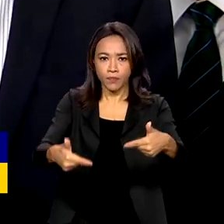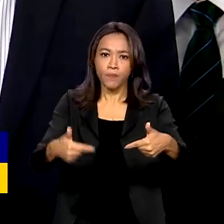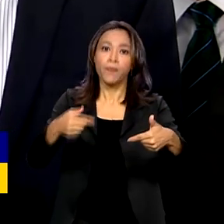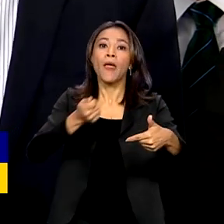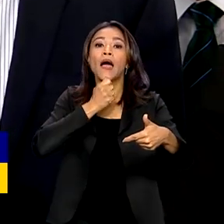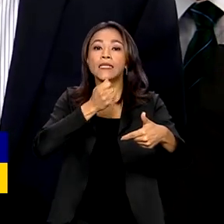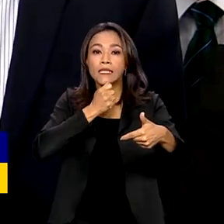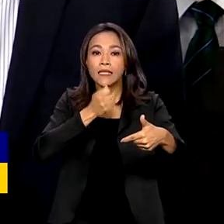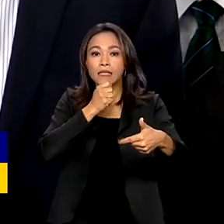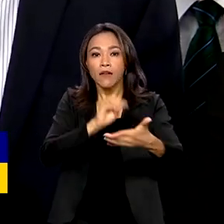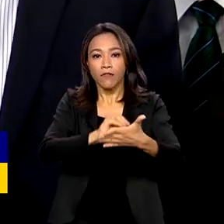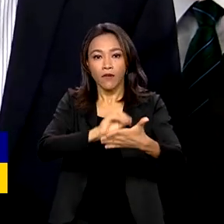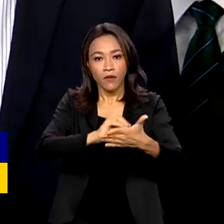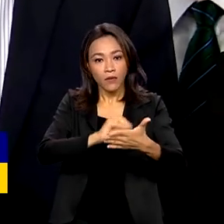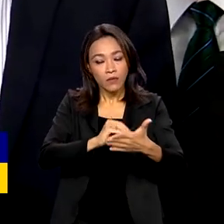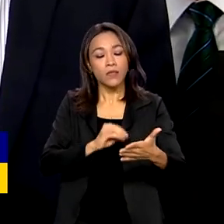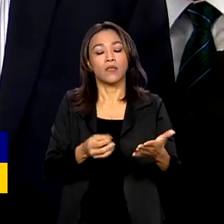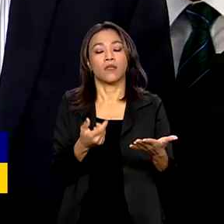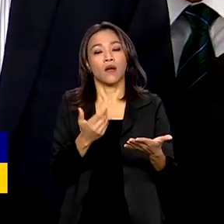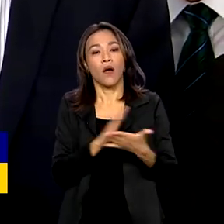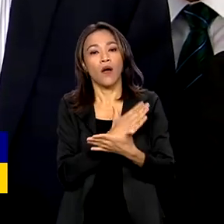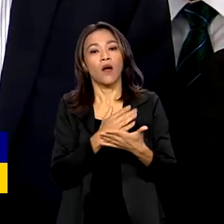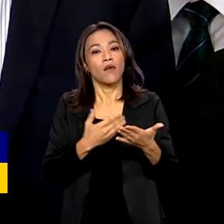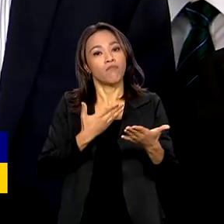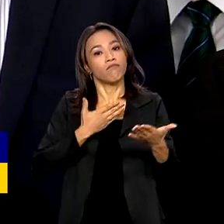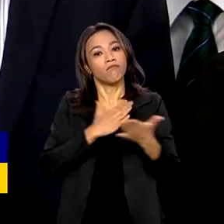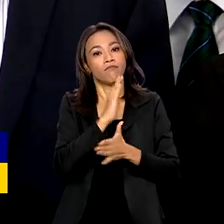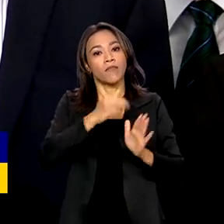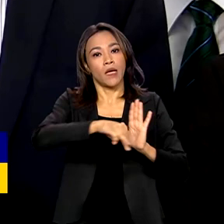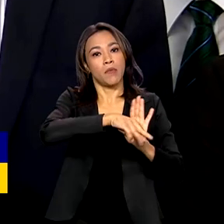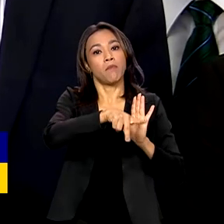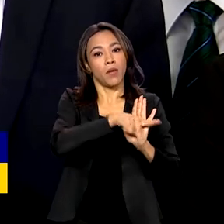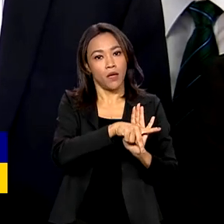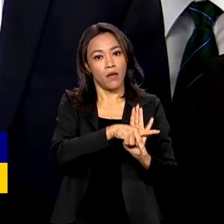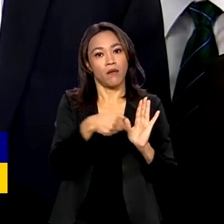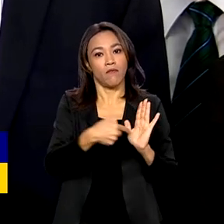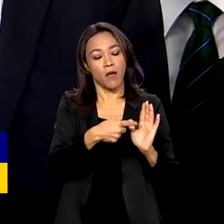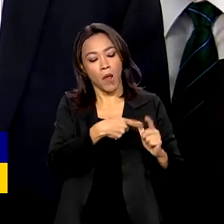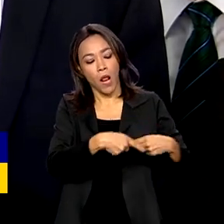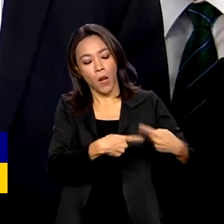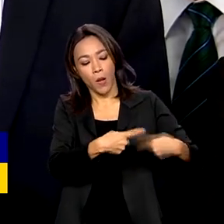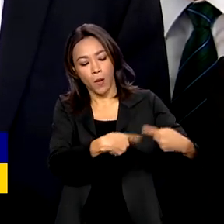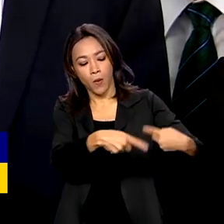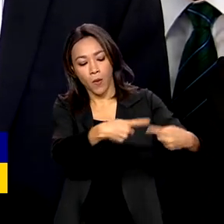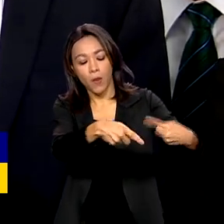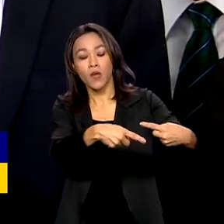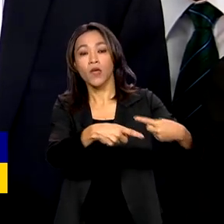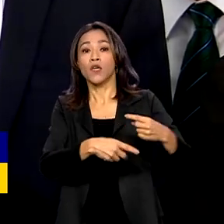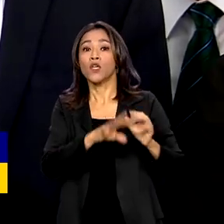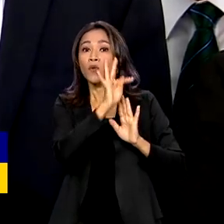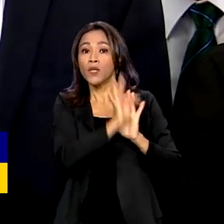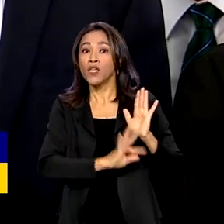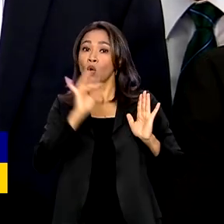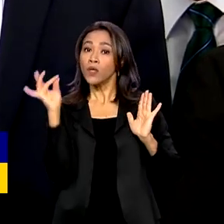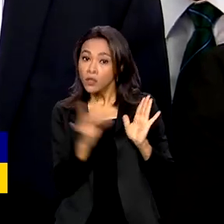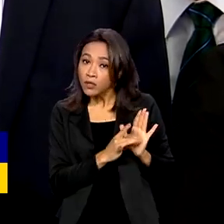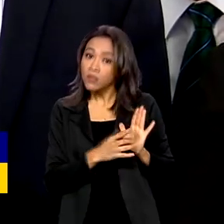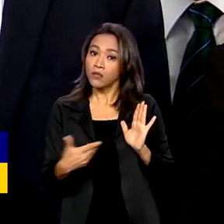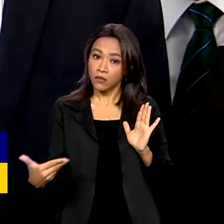ainda tramitará, que o conceito original dos pontos